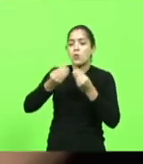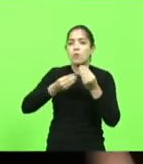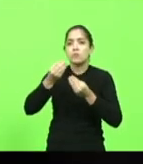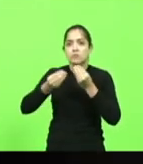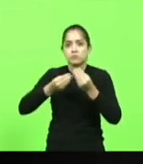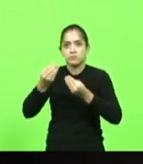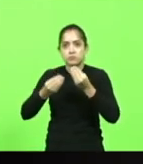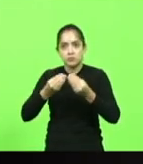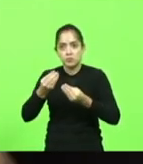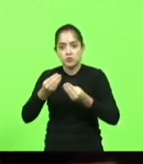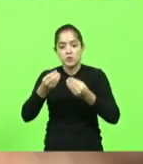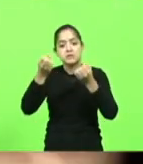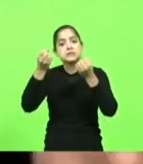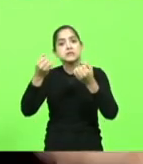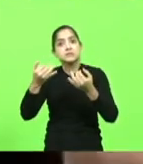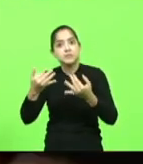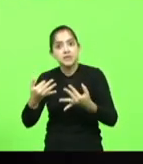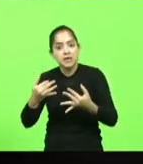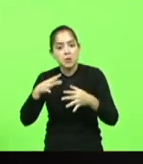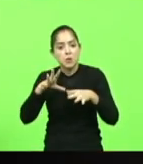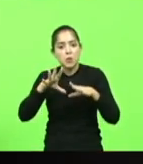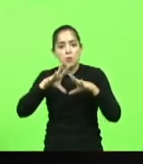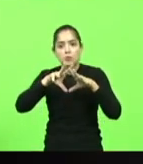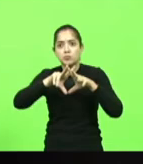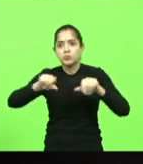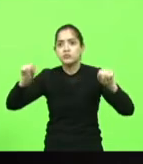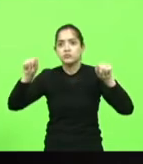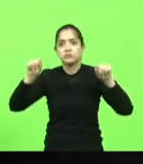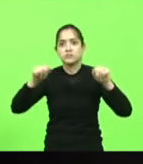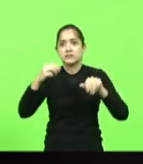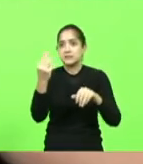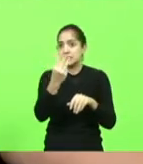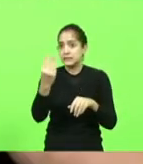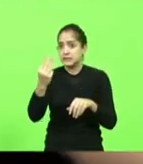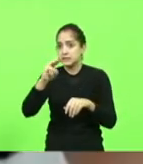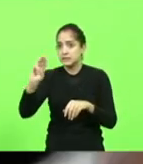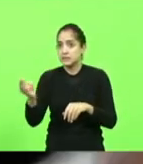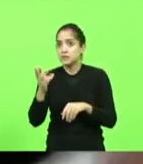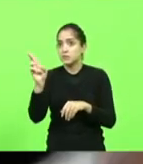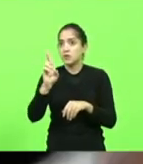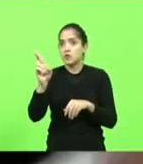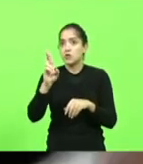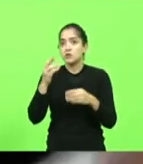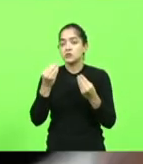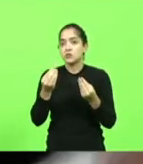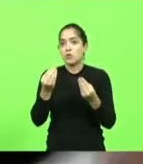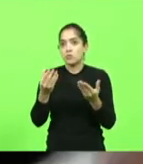consegue explicar que sumiu 33 milhões de reais ninguém tem a